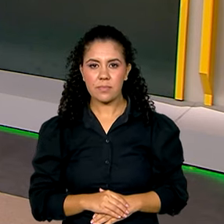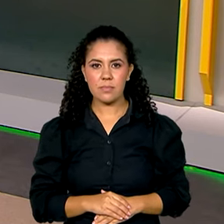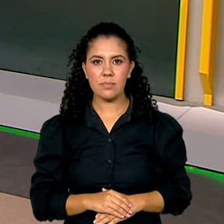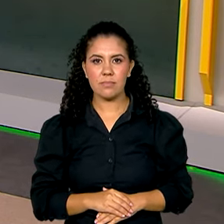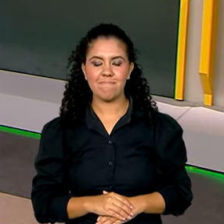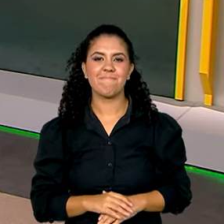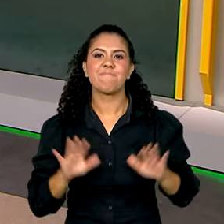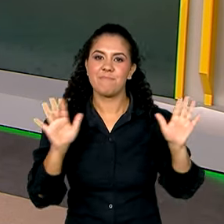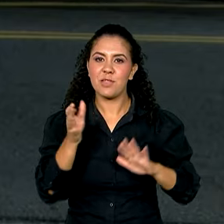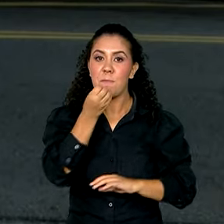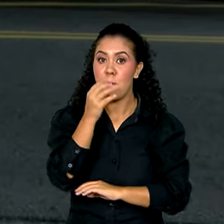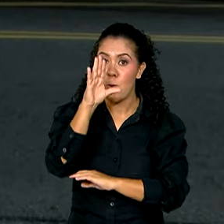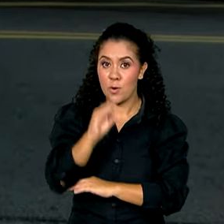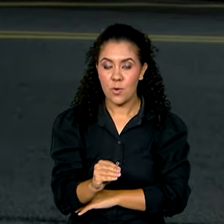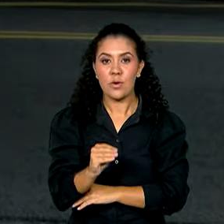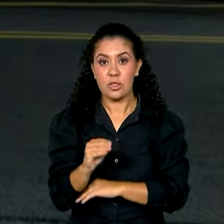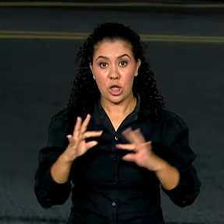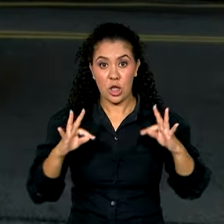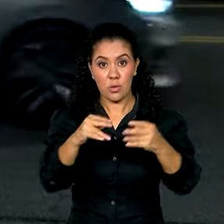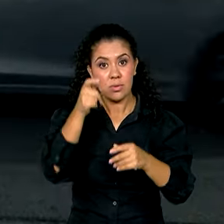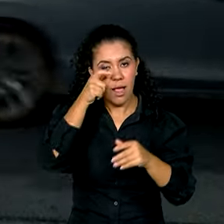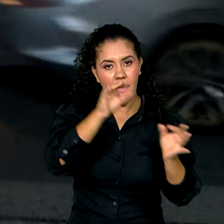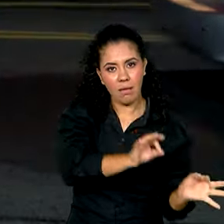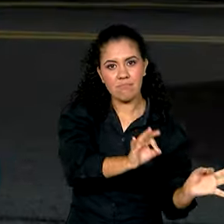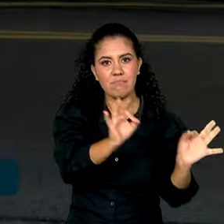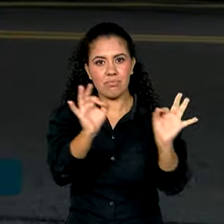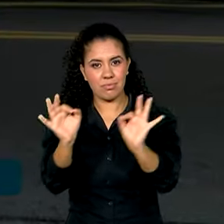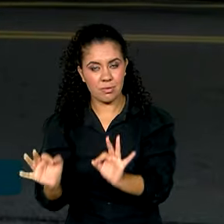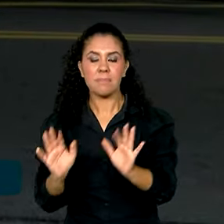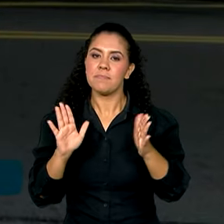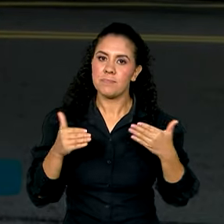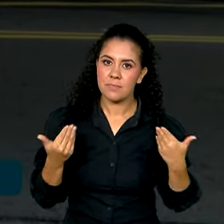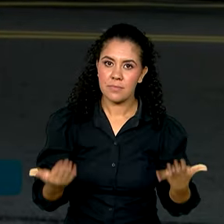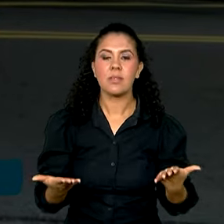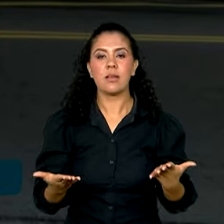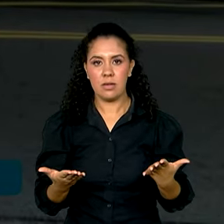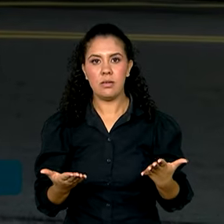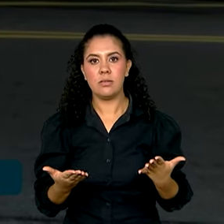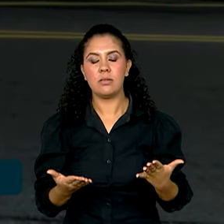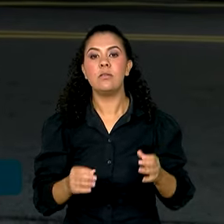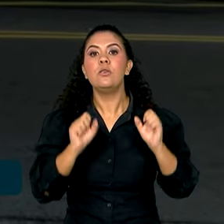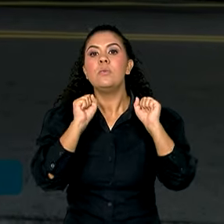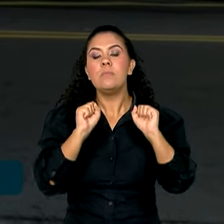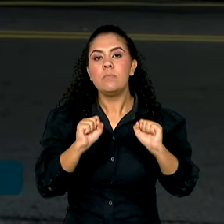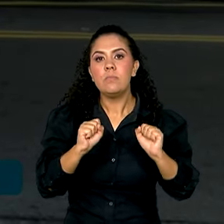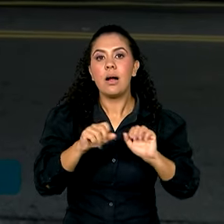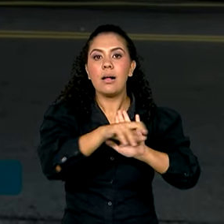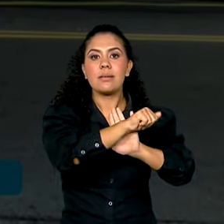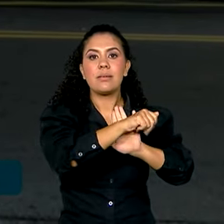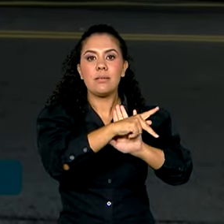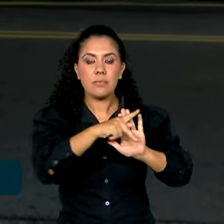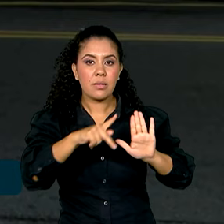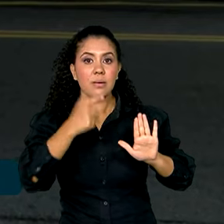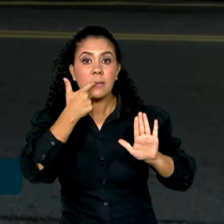Boa noite, Carol. Boa noite a todos que nos acompanham. Bom, a indicação pode ser feita pelo aplicativo Carteira